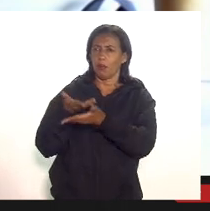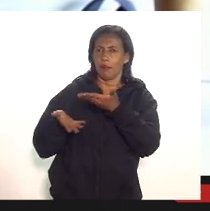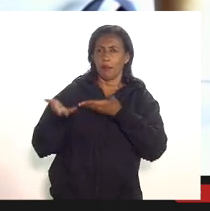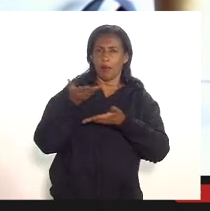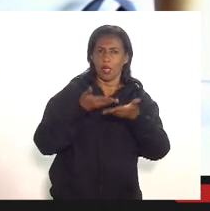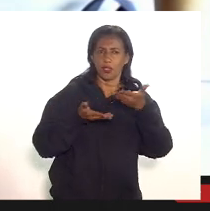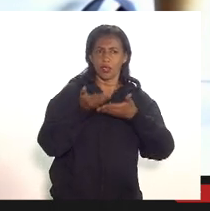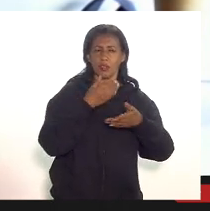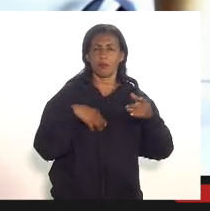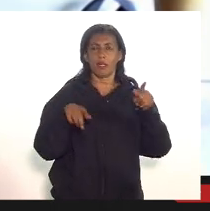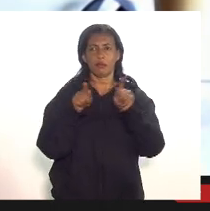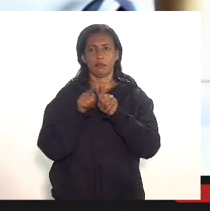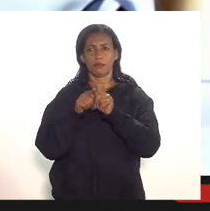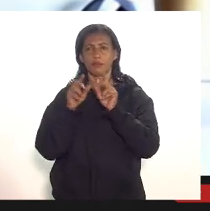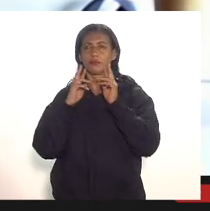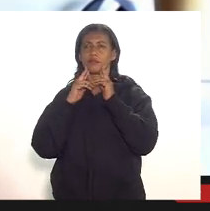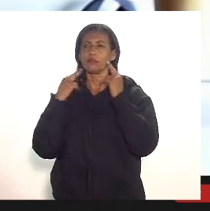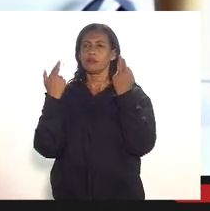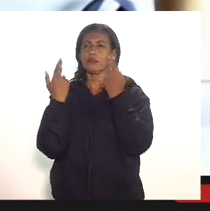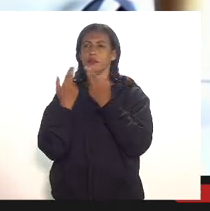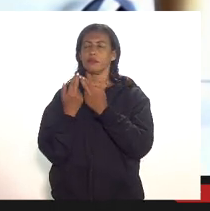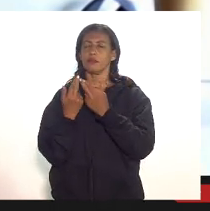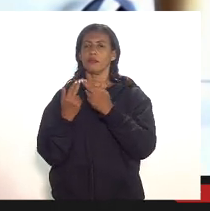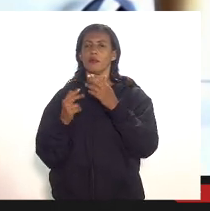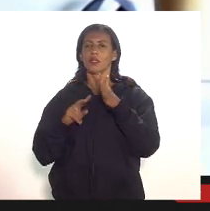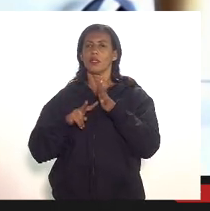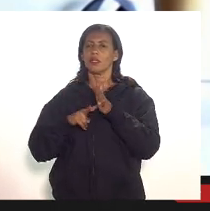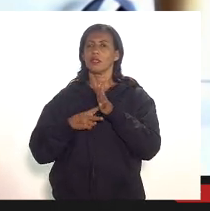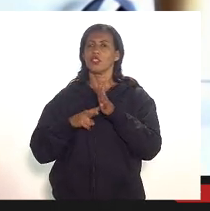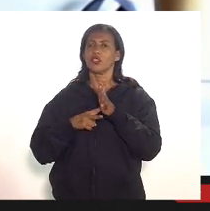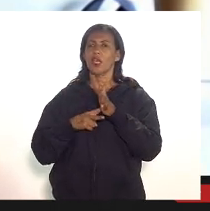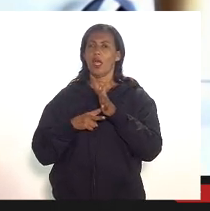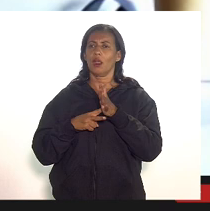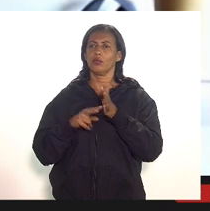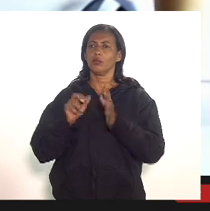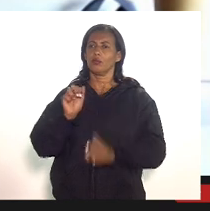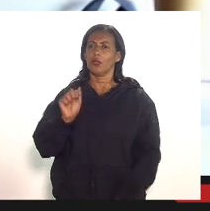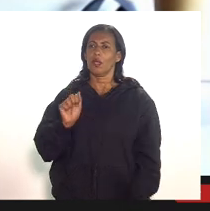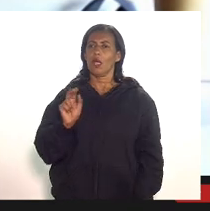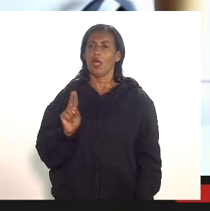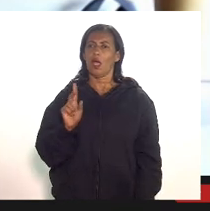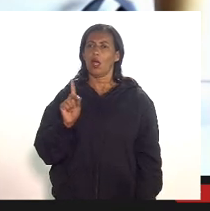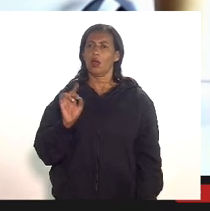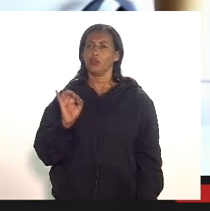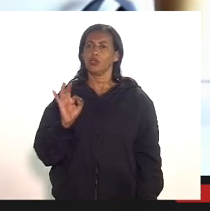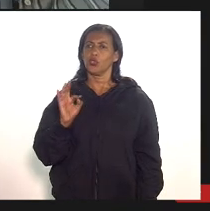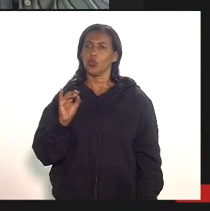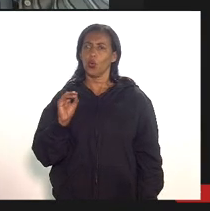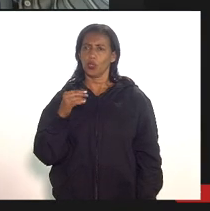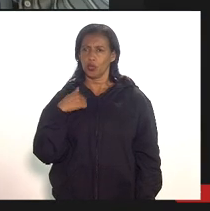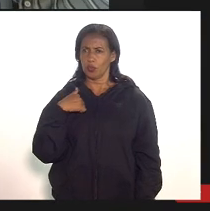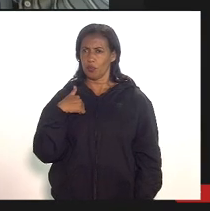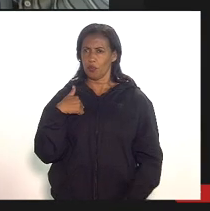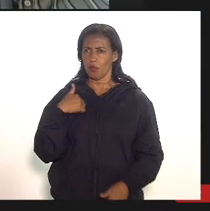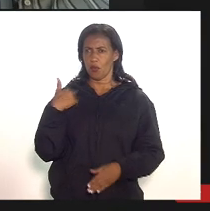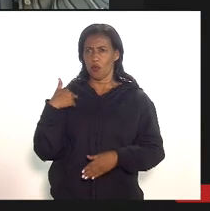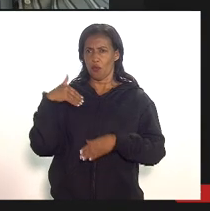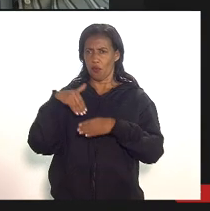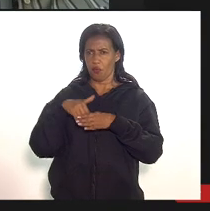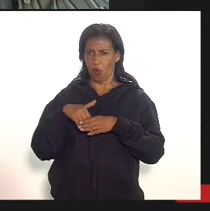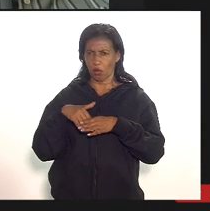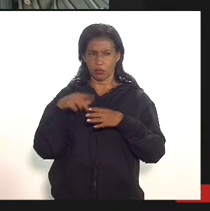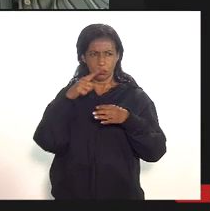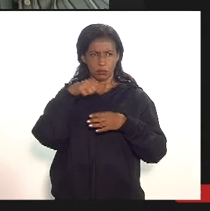dessas reuniões do sindicato dos auditores fiscais já tem meu voto favorável deputado Márcio Pacheco